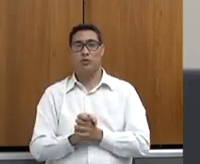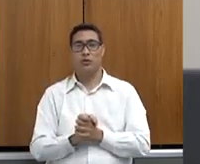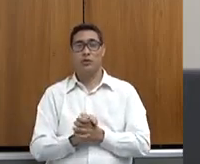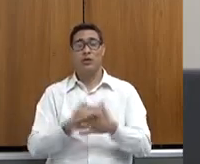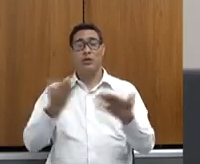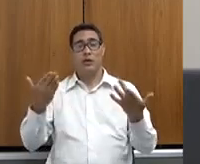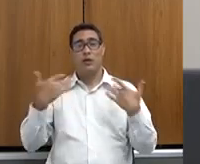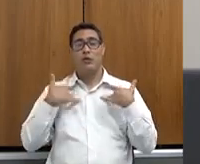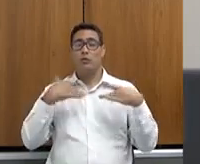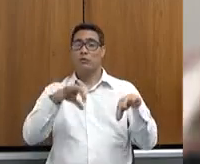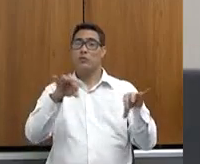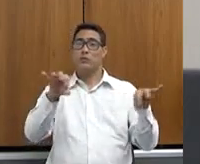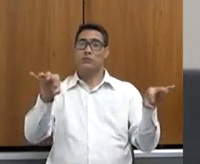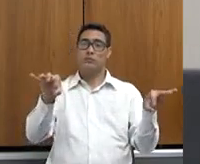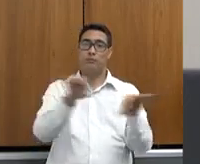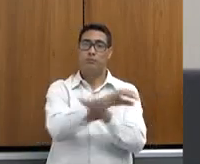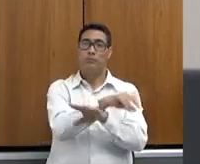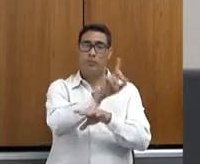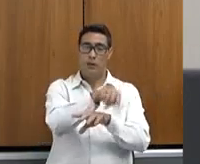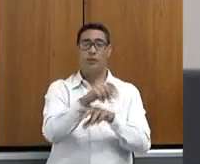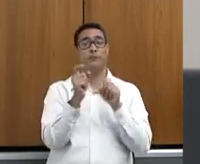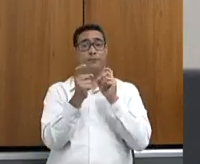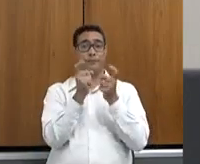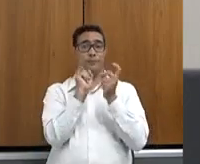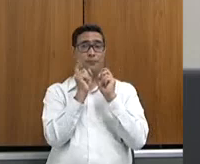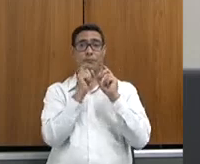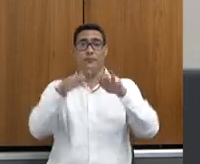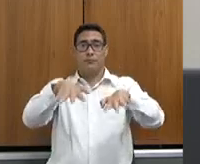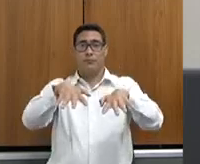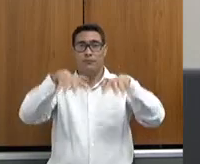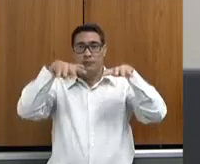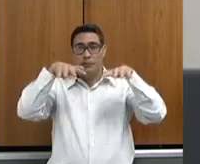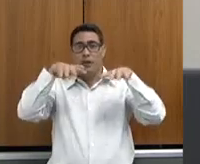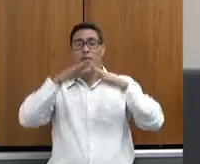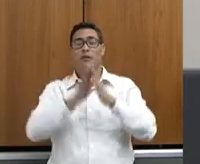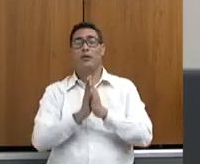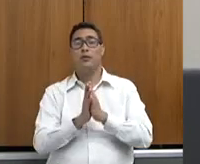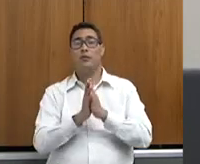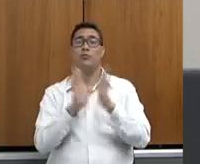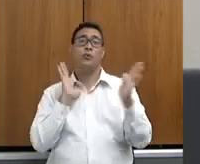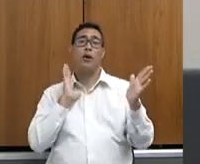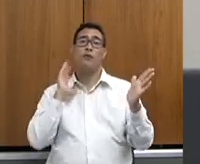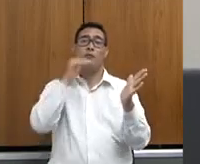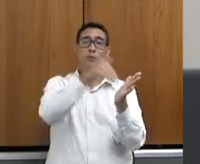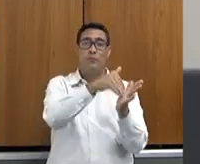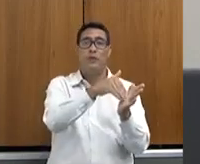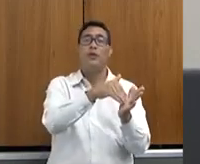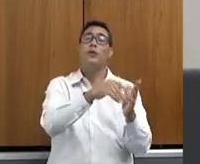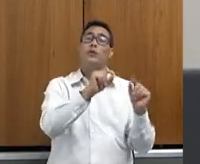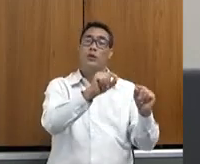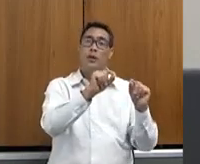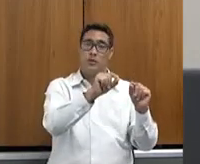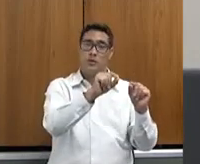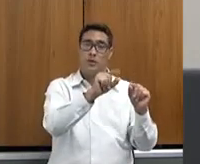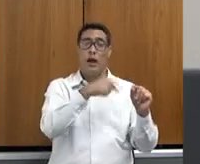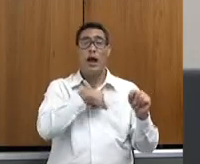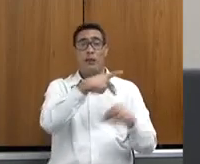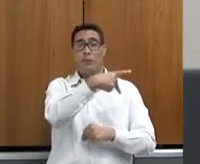audiência pública, cumprida a finalidade da reunião, a presidência agradece a